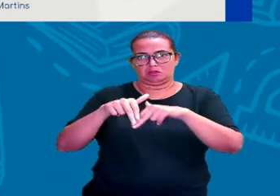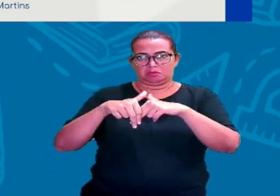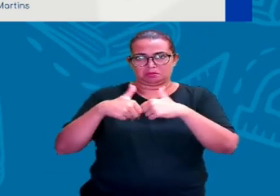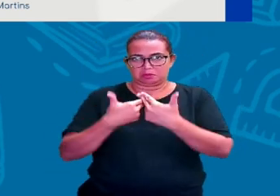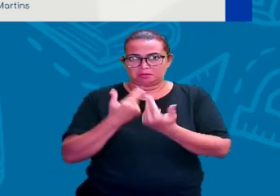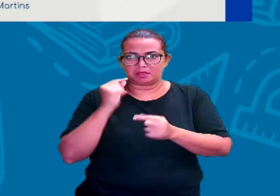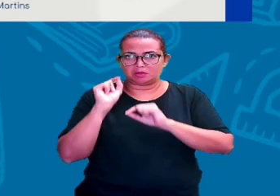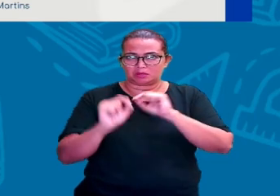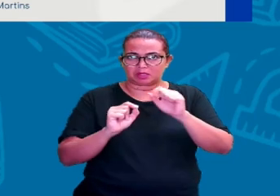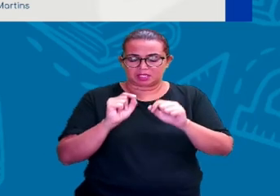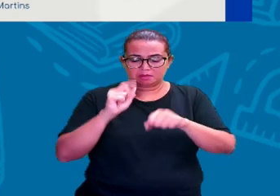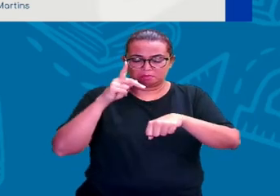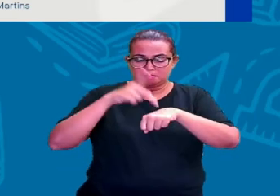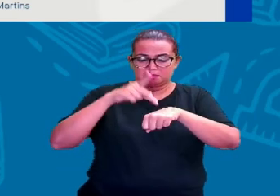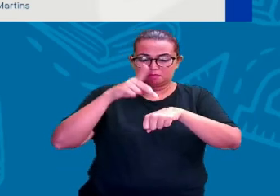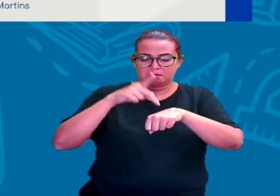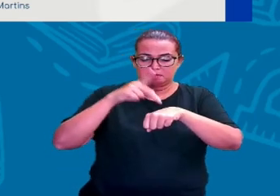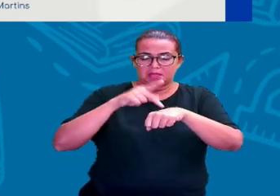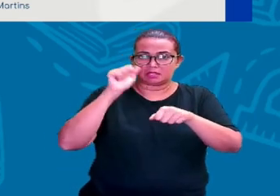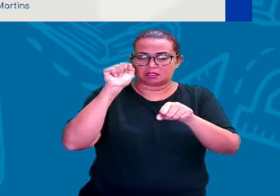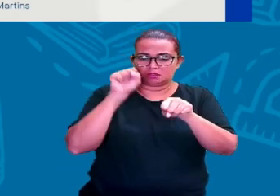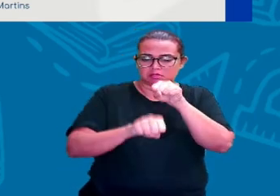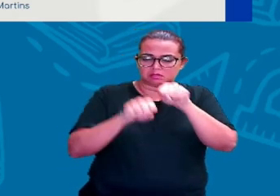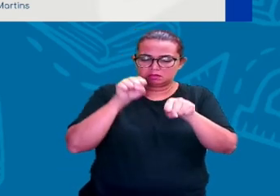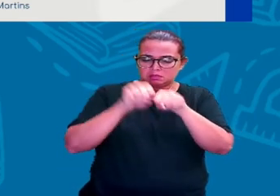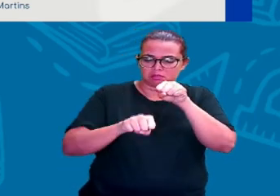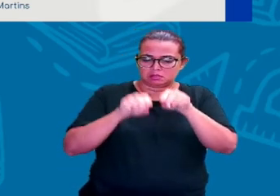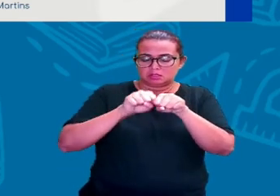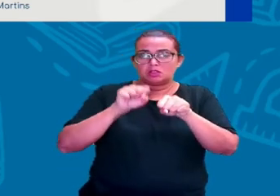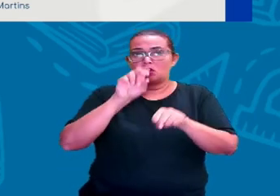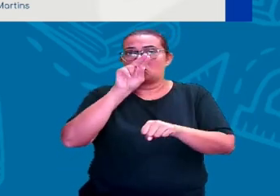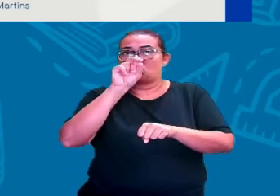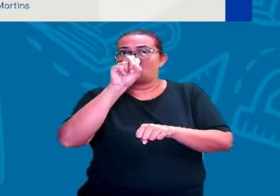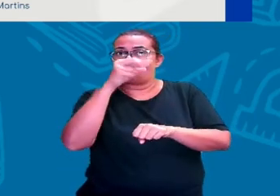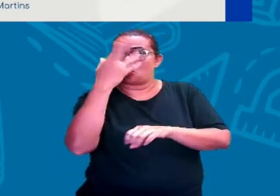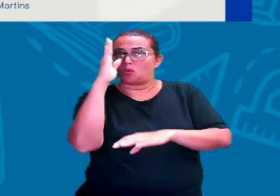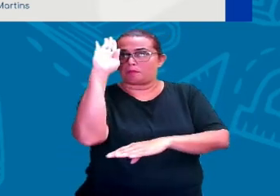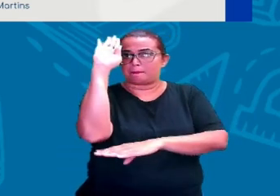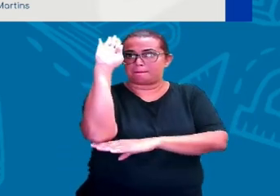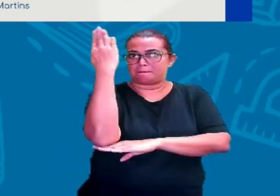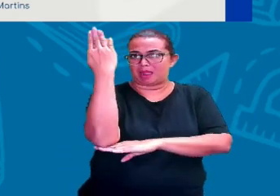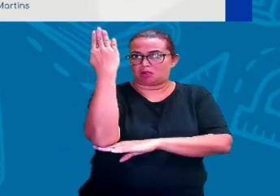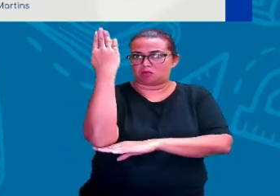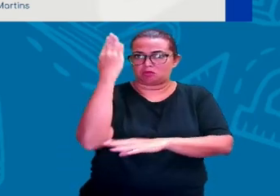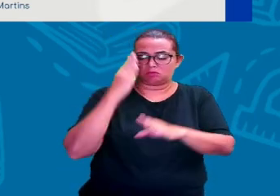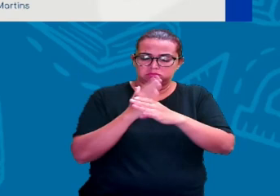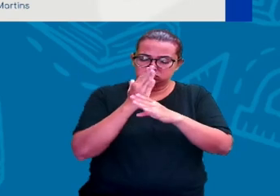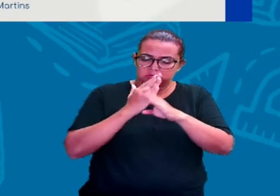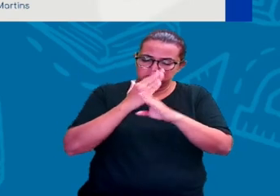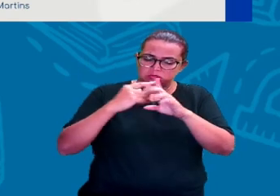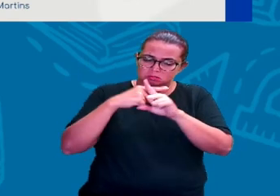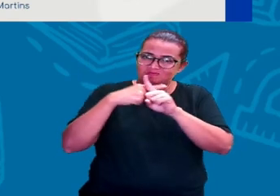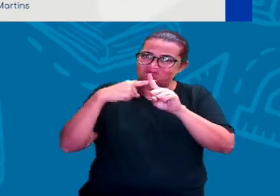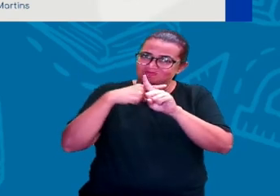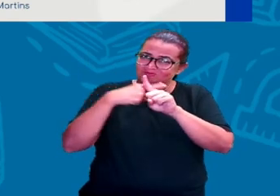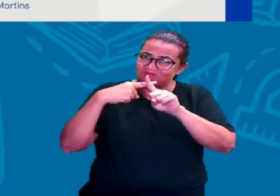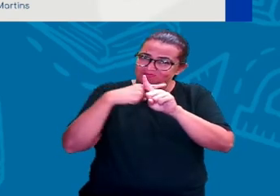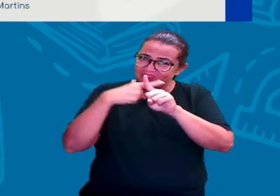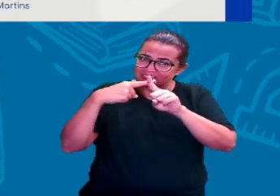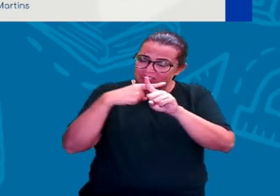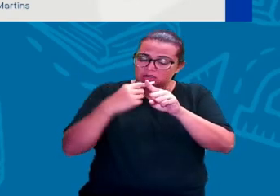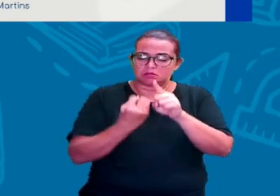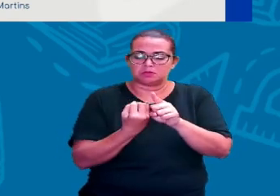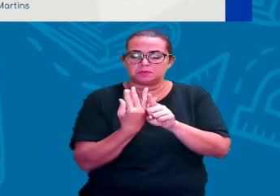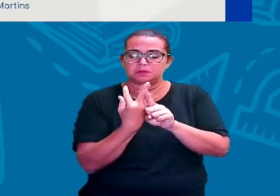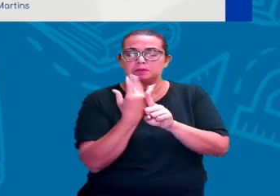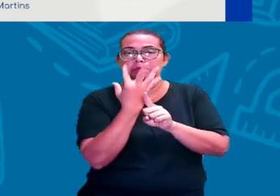atrito, né? Entre as pedras ou pedaços de madeira, o qual, essa movimentação aí, surgia